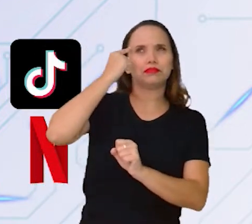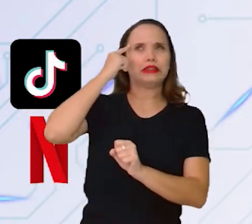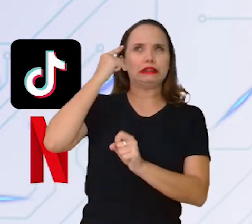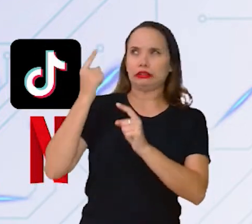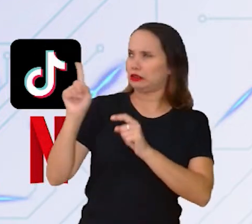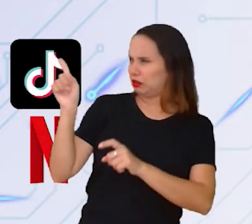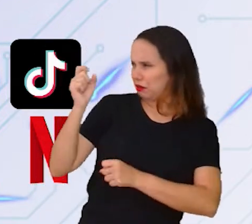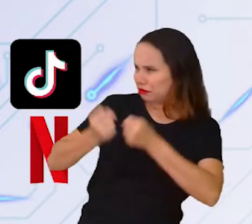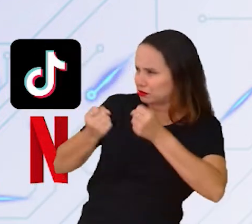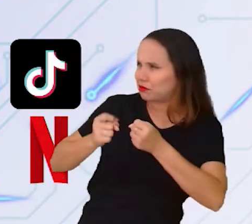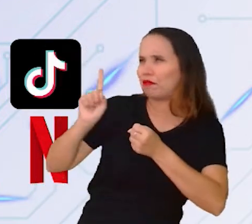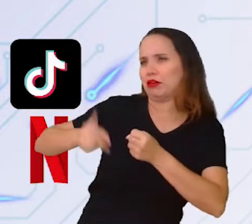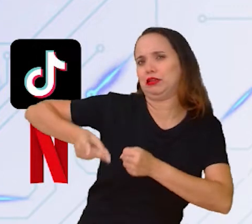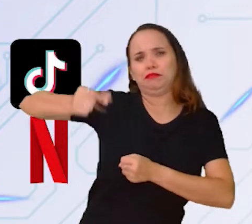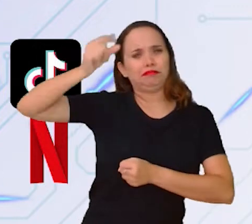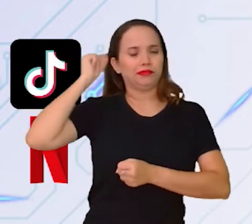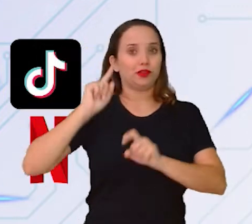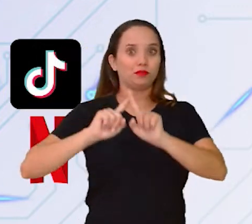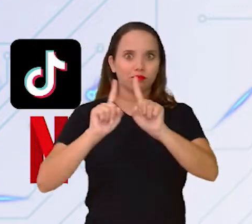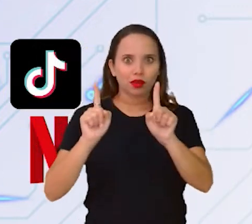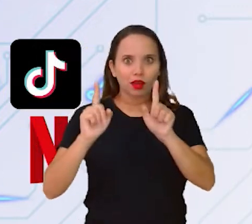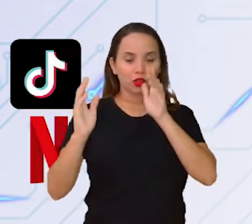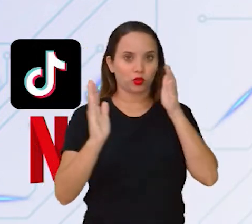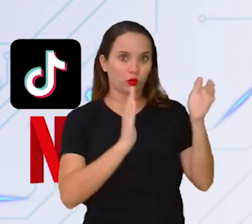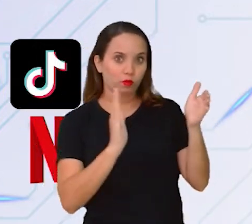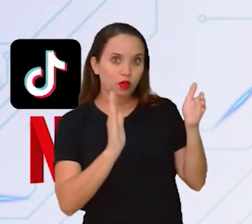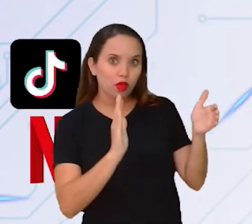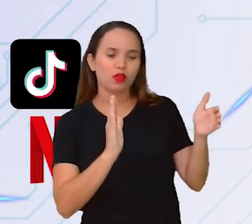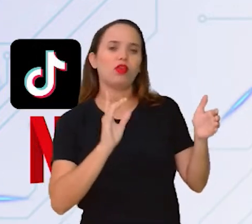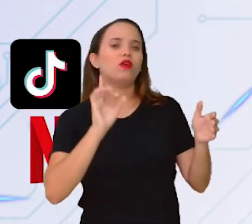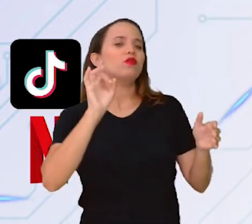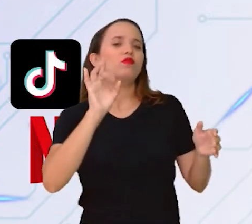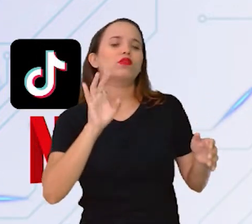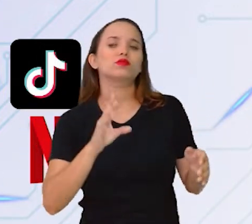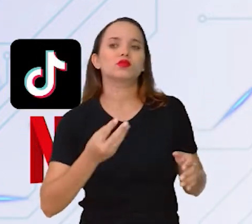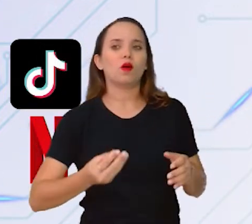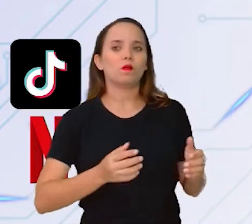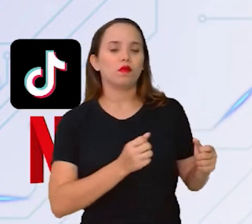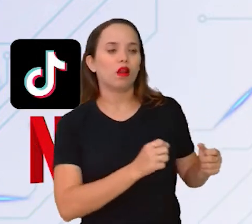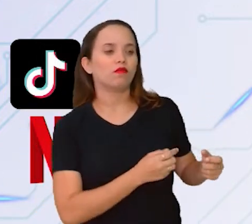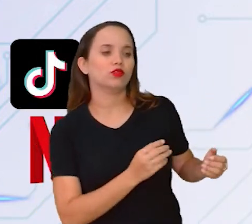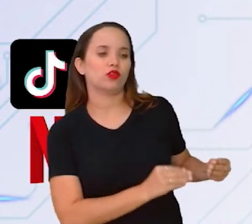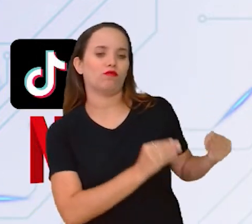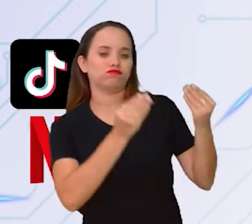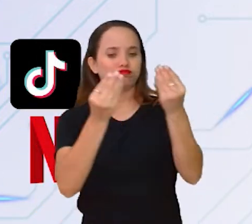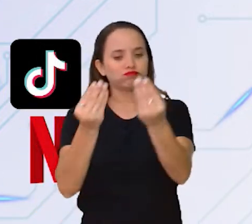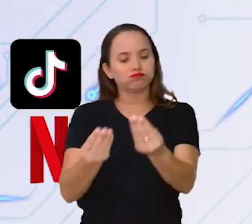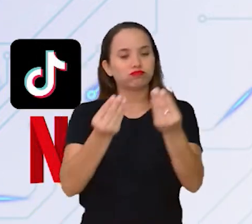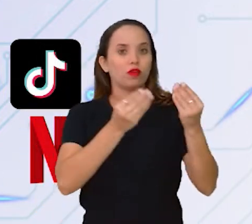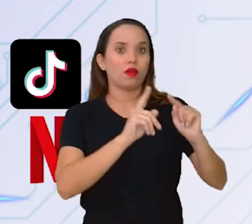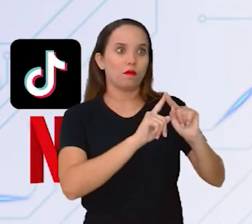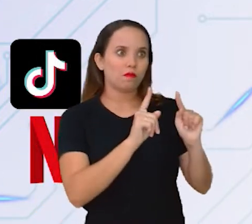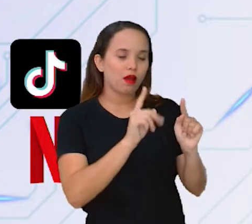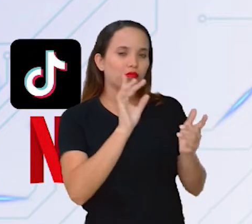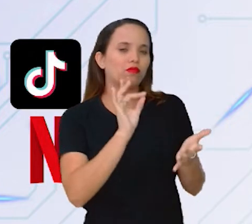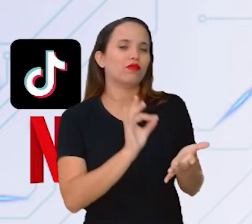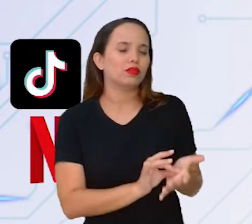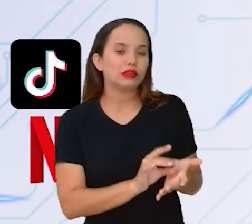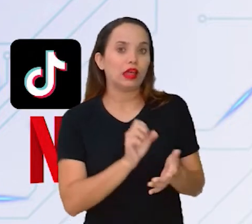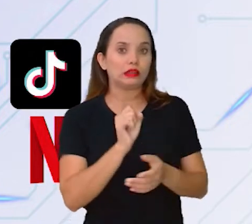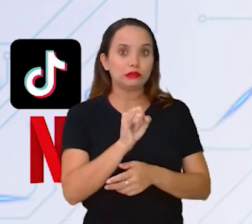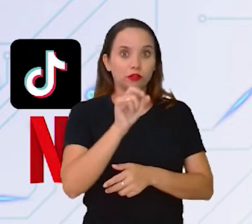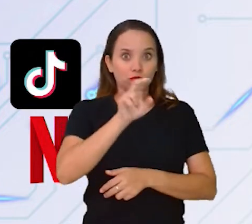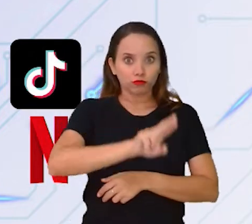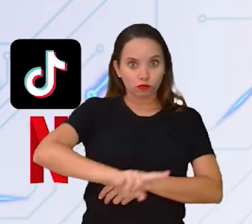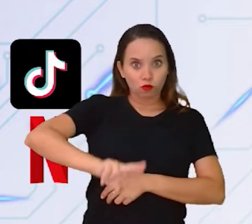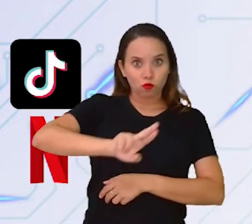era, assim, não só lhe transportar, seja, mas ele servia como um estátua, né? A pessoa tinha um carro, né? Pois